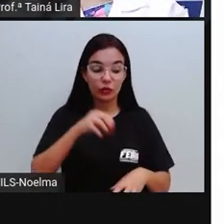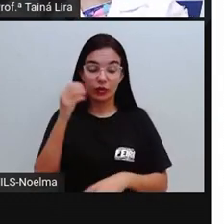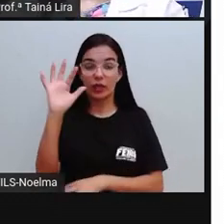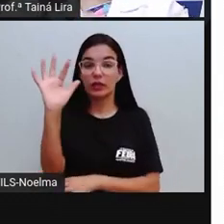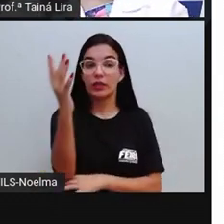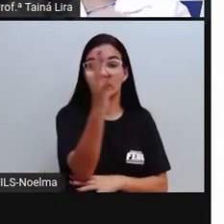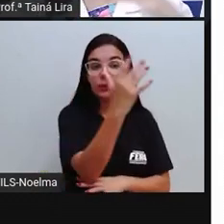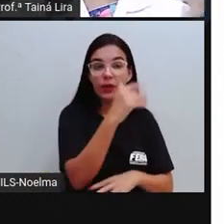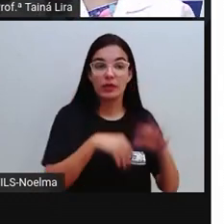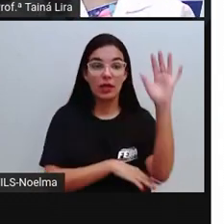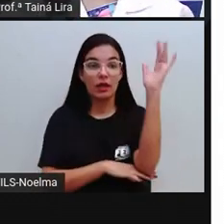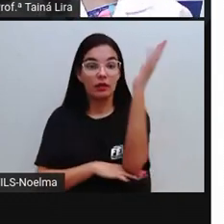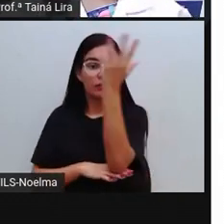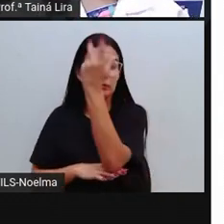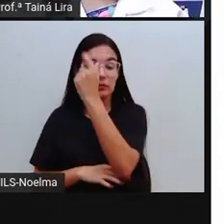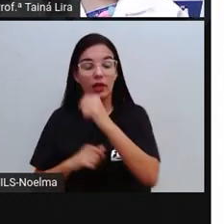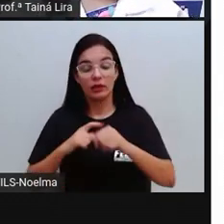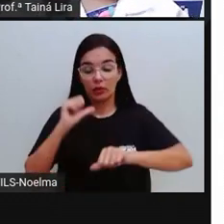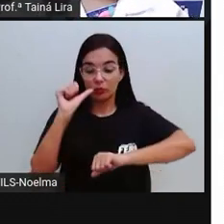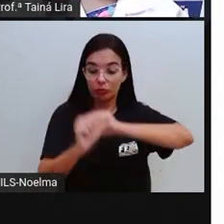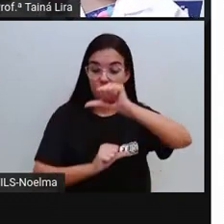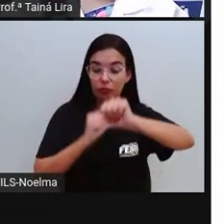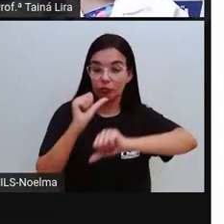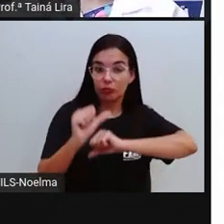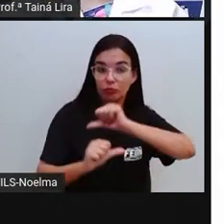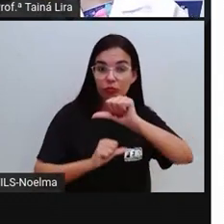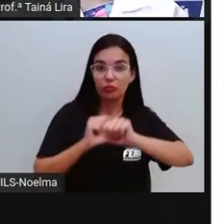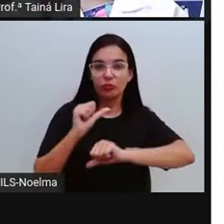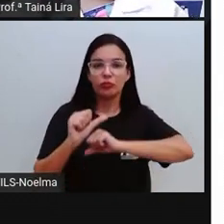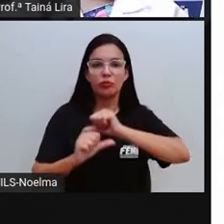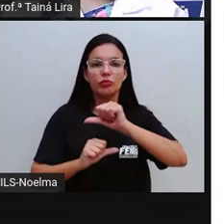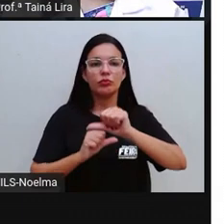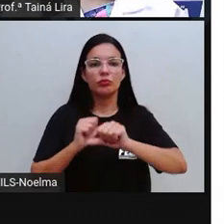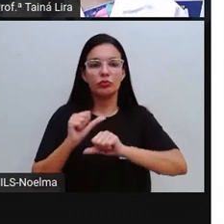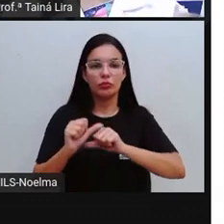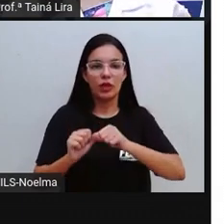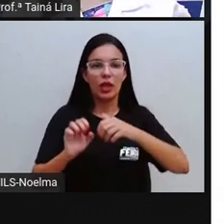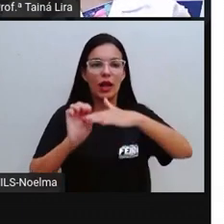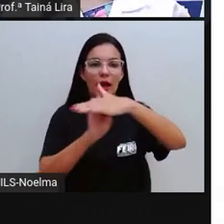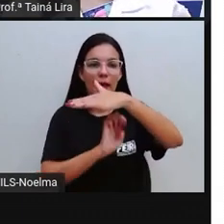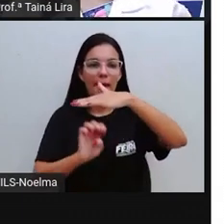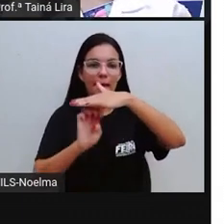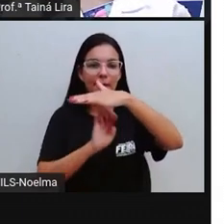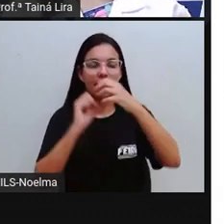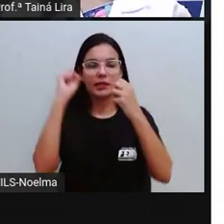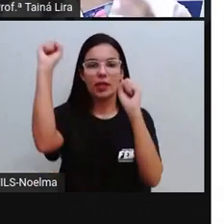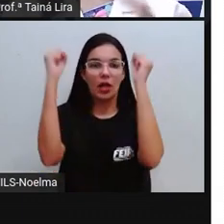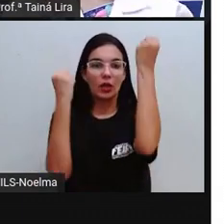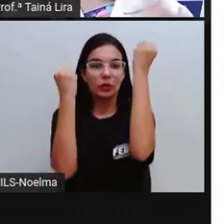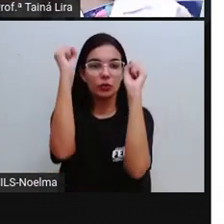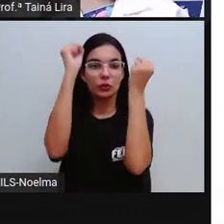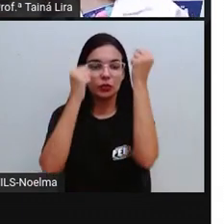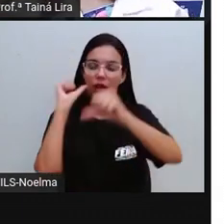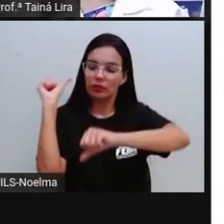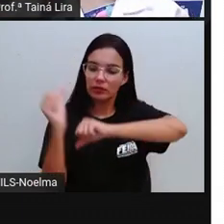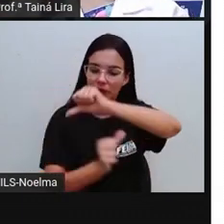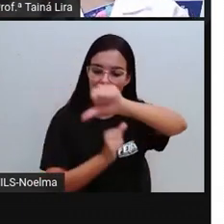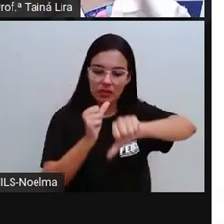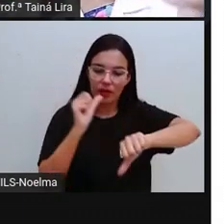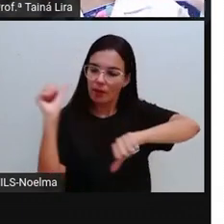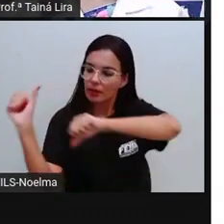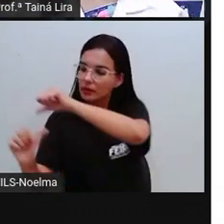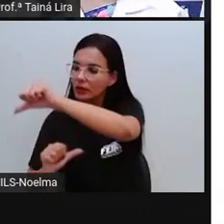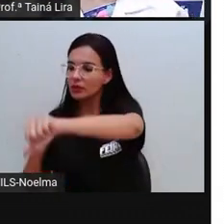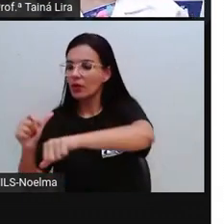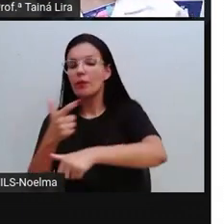passar ali por um processo de transformação na indústria, certo? Pra virar alguns produtos que nós